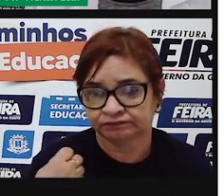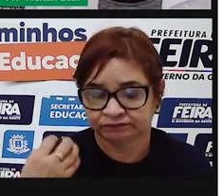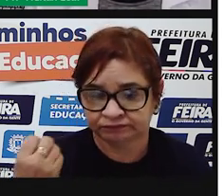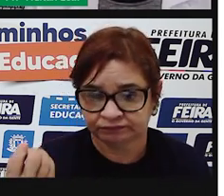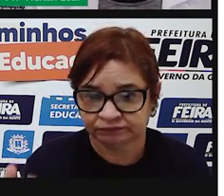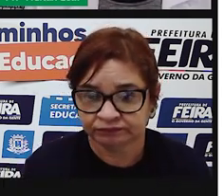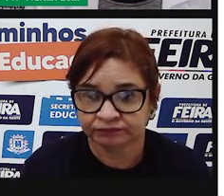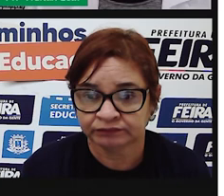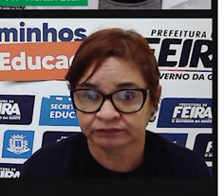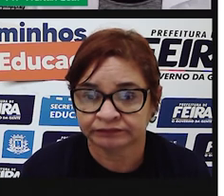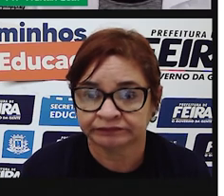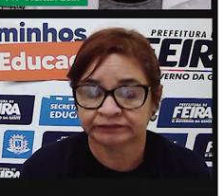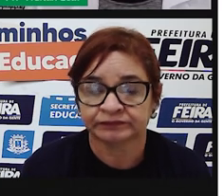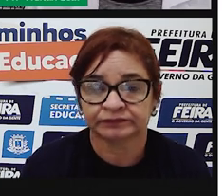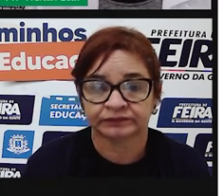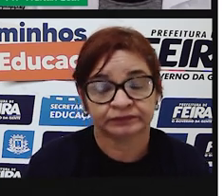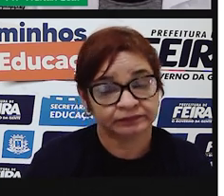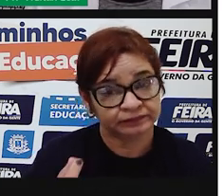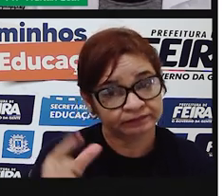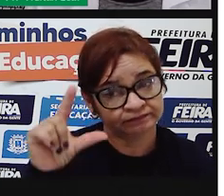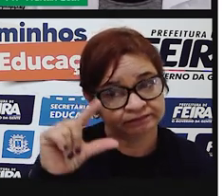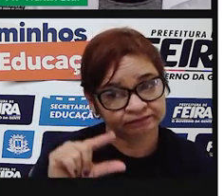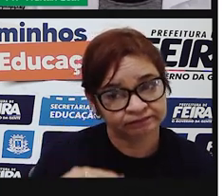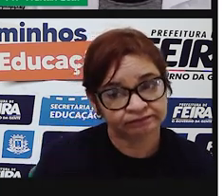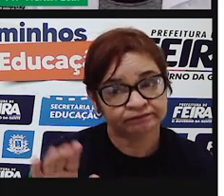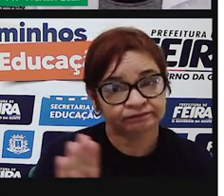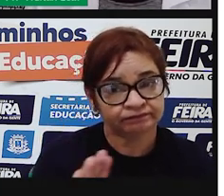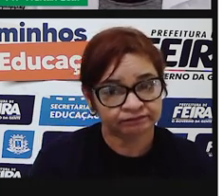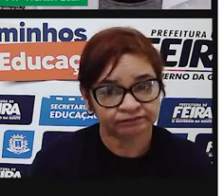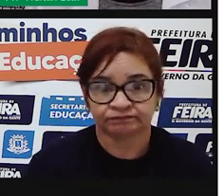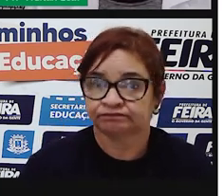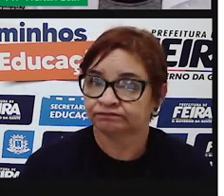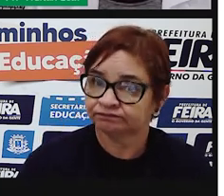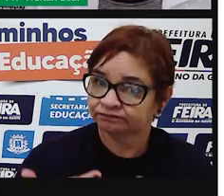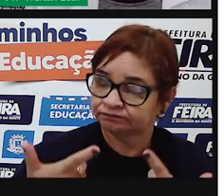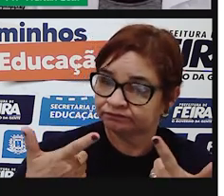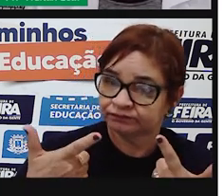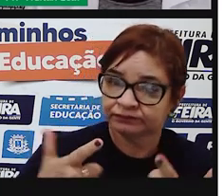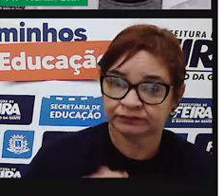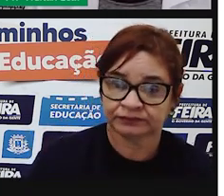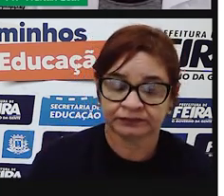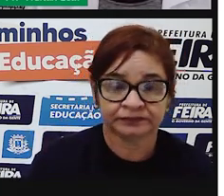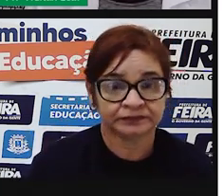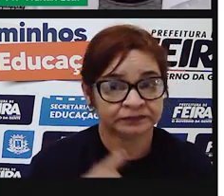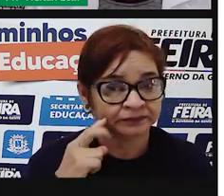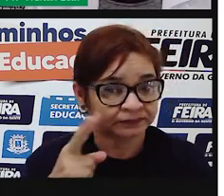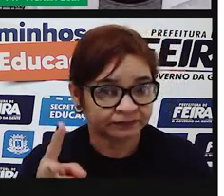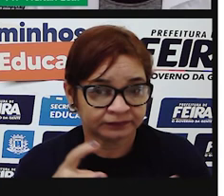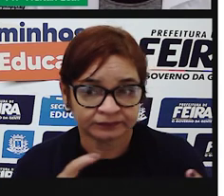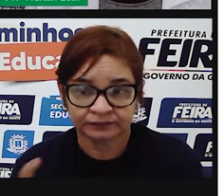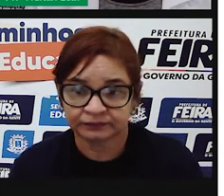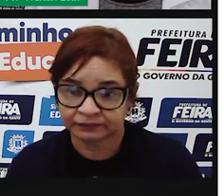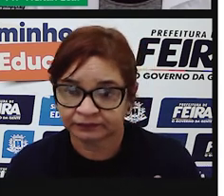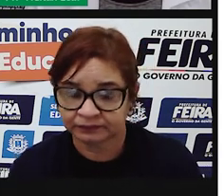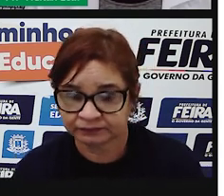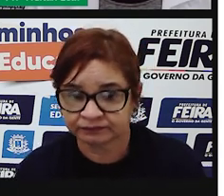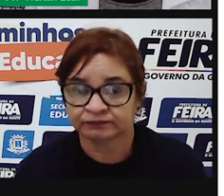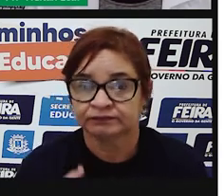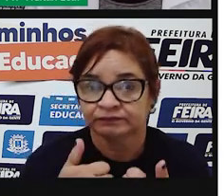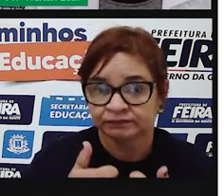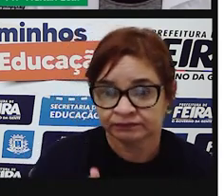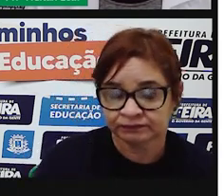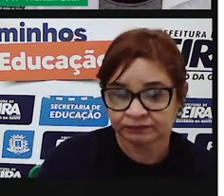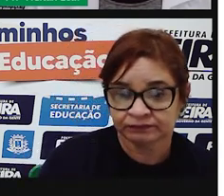aérea com tarifa reduzida, hotéis de luxo, visitas a locais turísticos. Eu estou fazendo uma